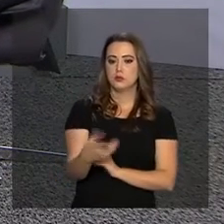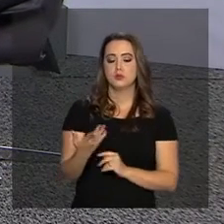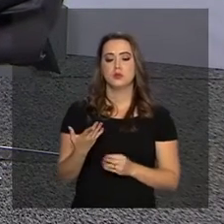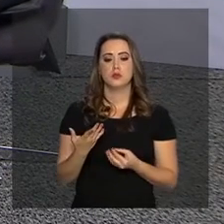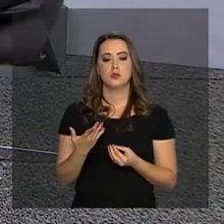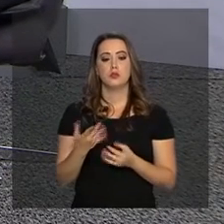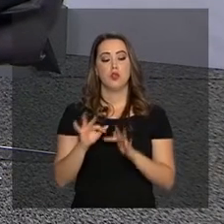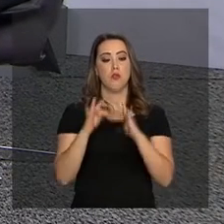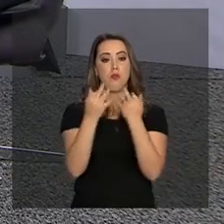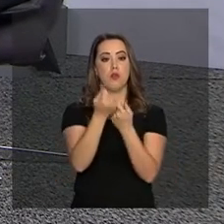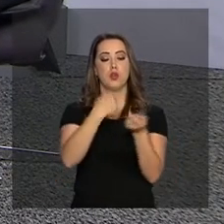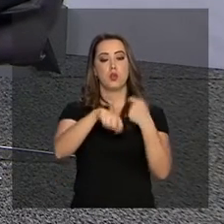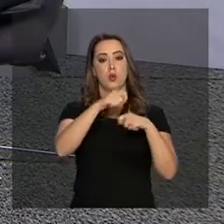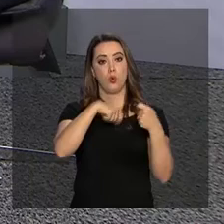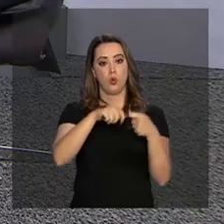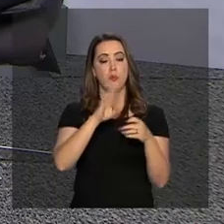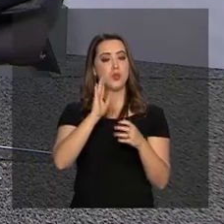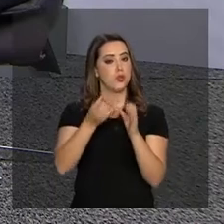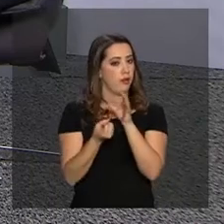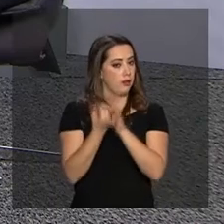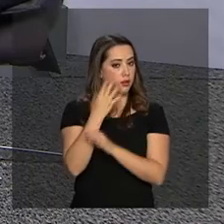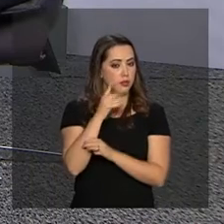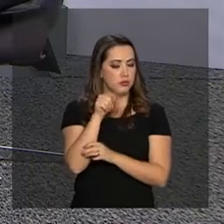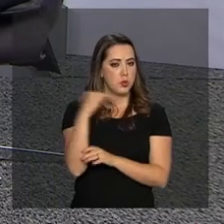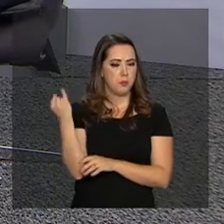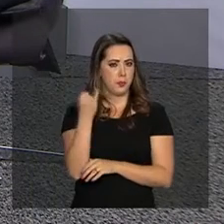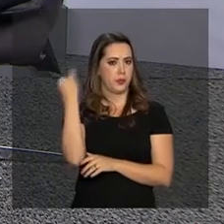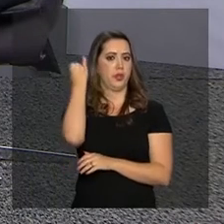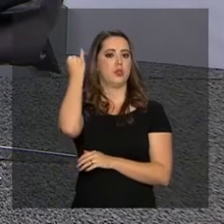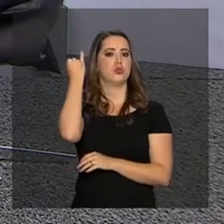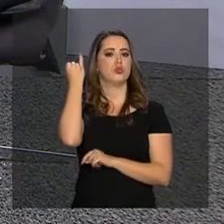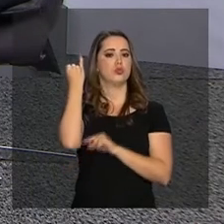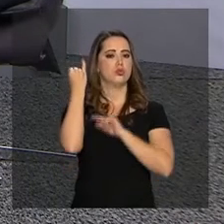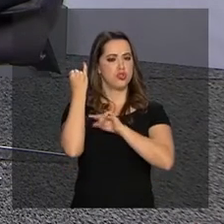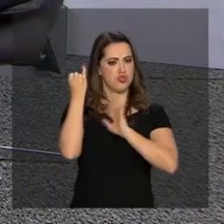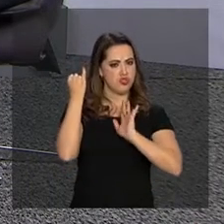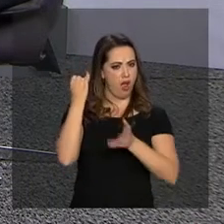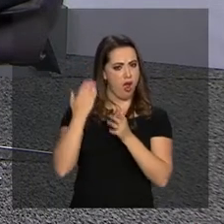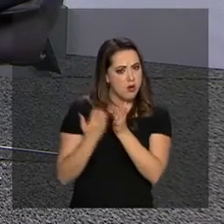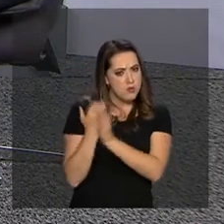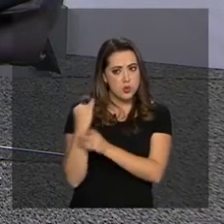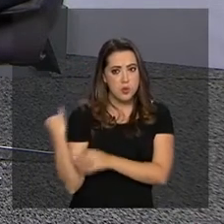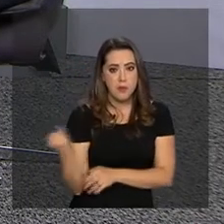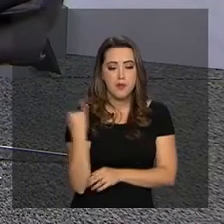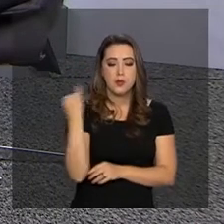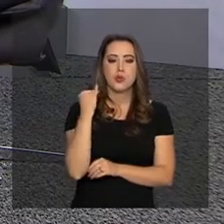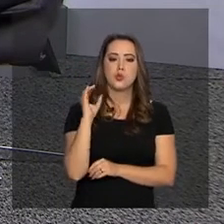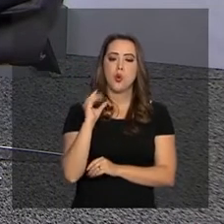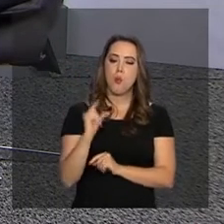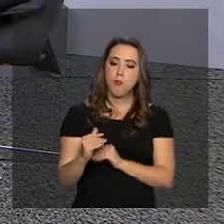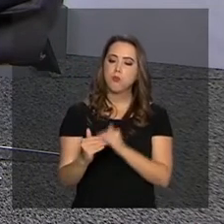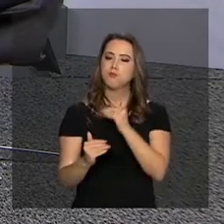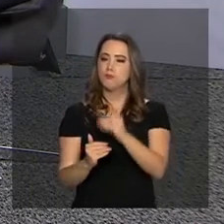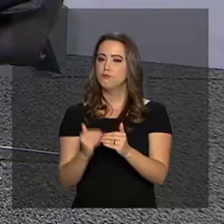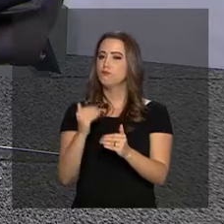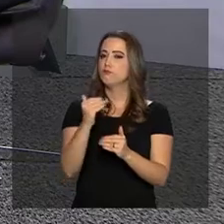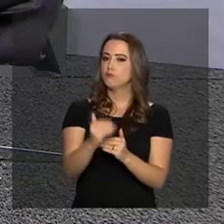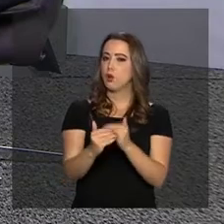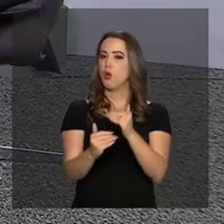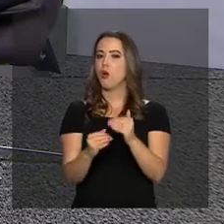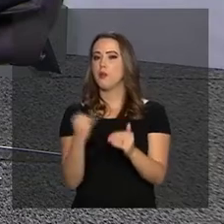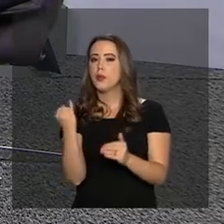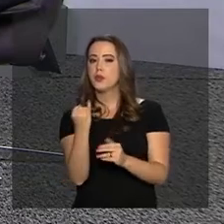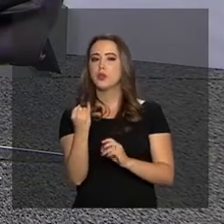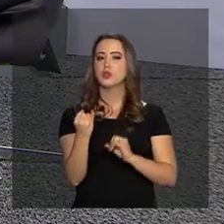o Fórum, ele já surgiu com essa relevância e essa importância, ou ele foi ganhando essa importância